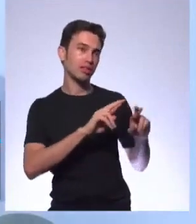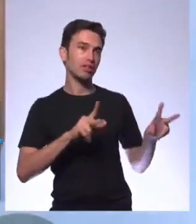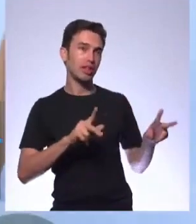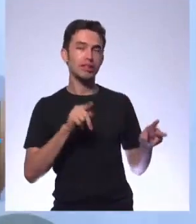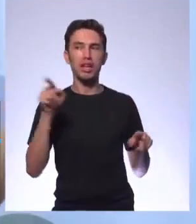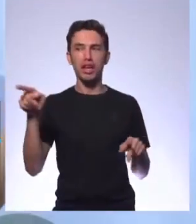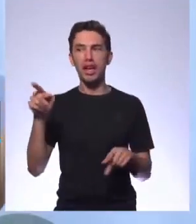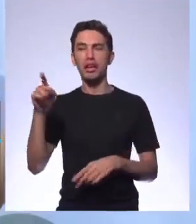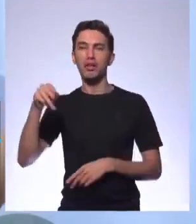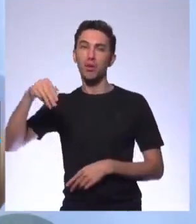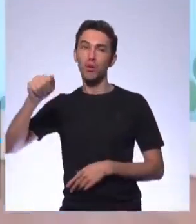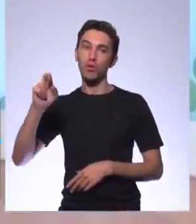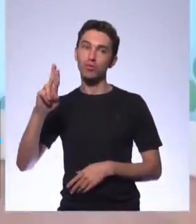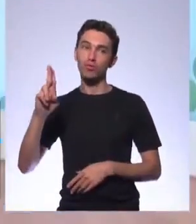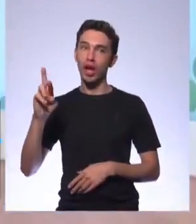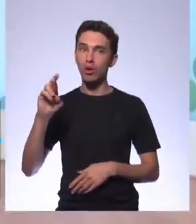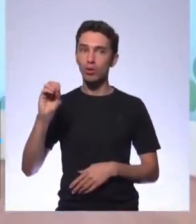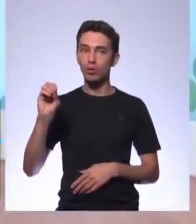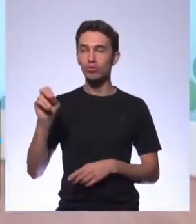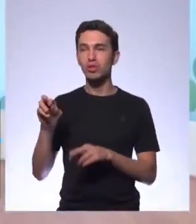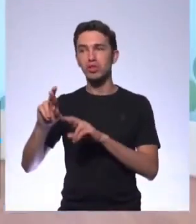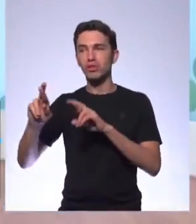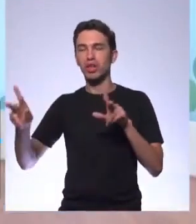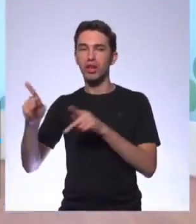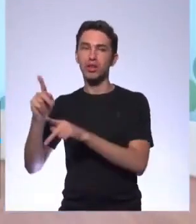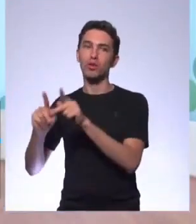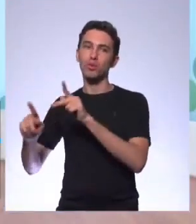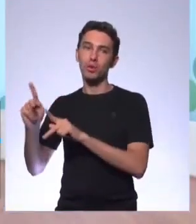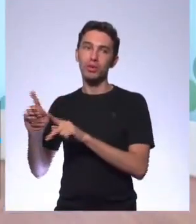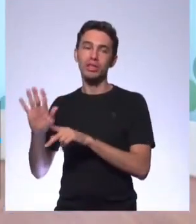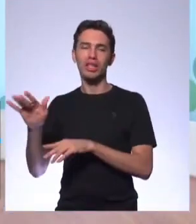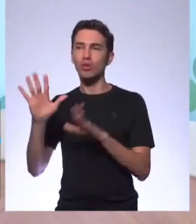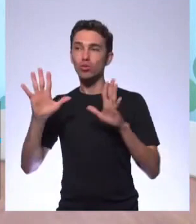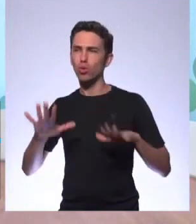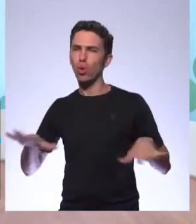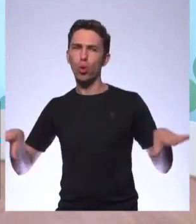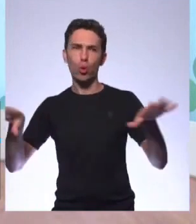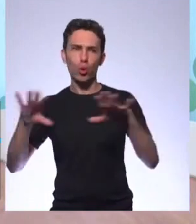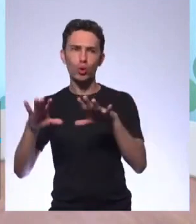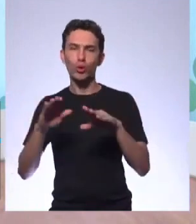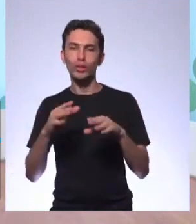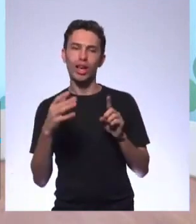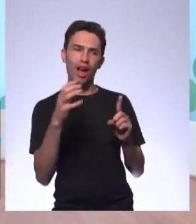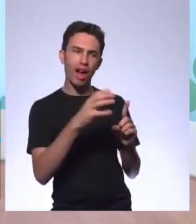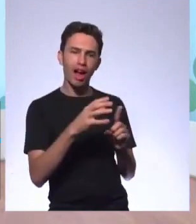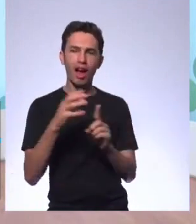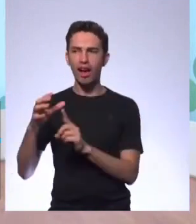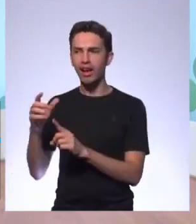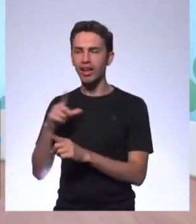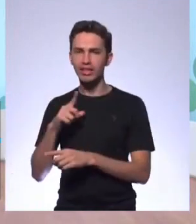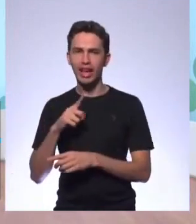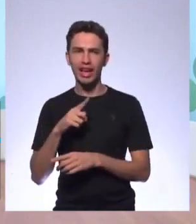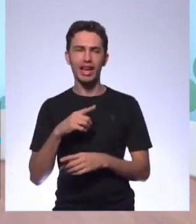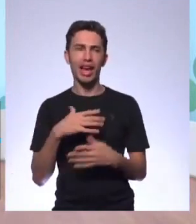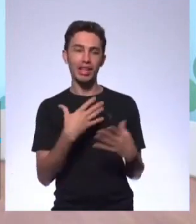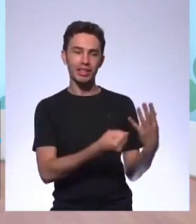e o Mauro seja outro, certo? Então, geralmente, você não vai convencer a todos, mas você vai convencer a um público. É geralmente assim a resenha.